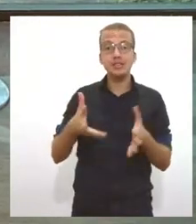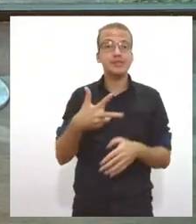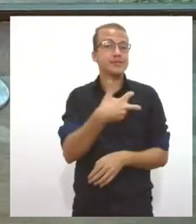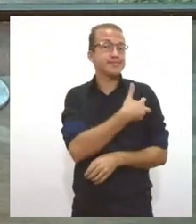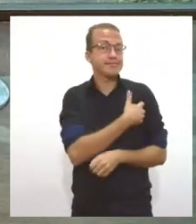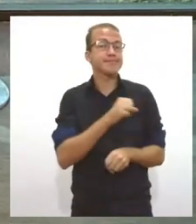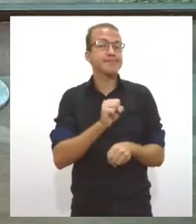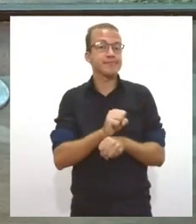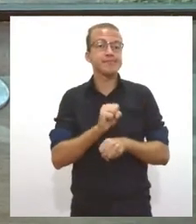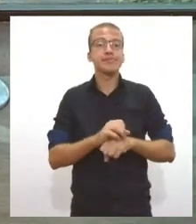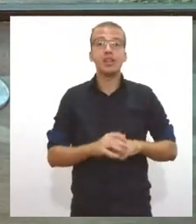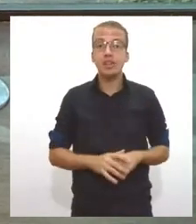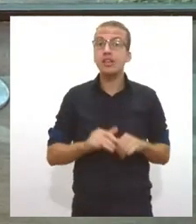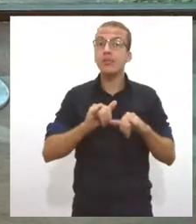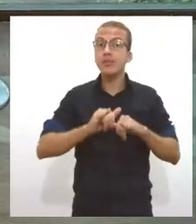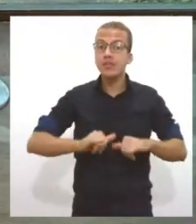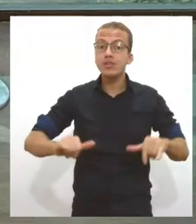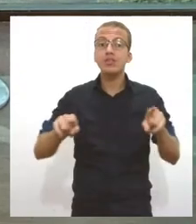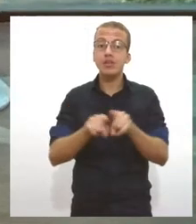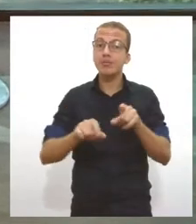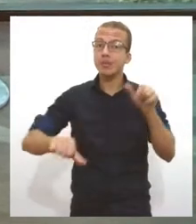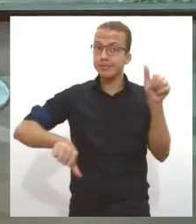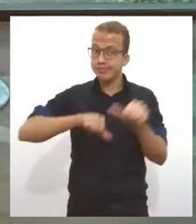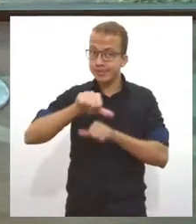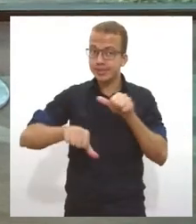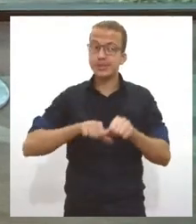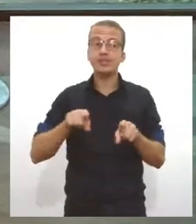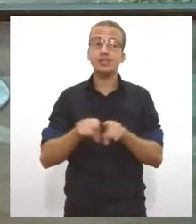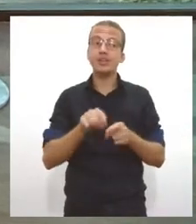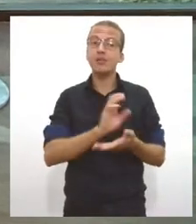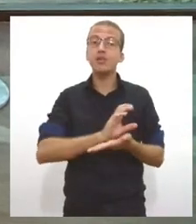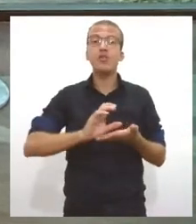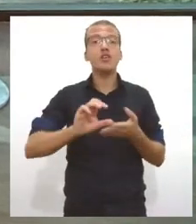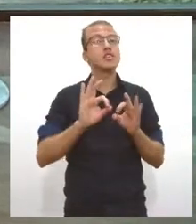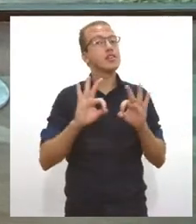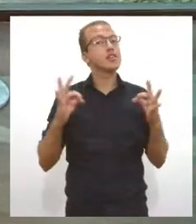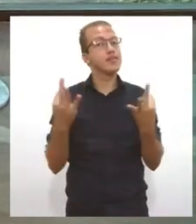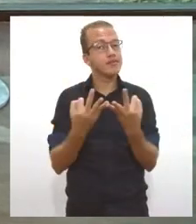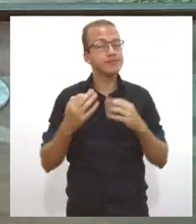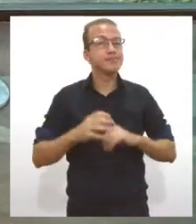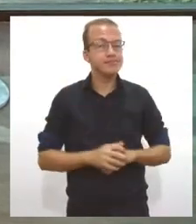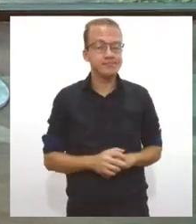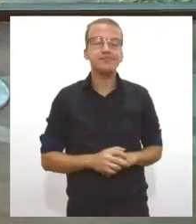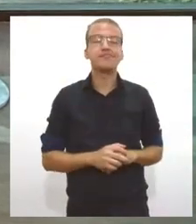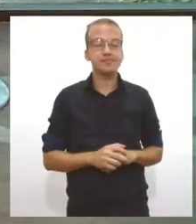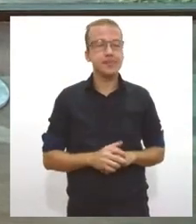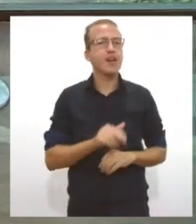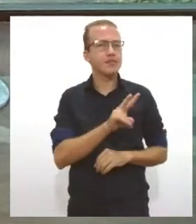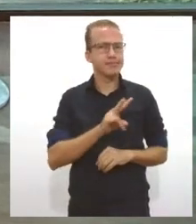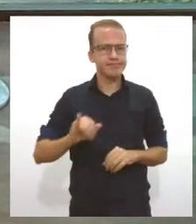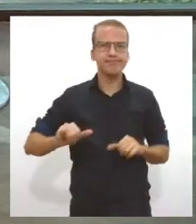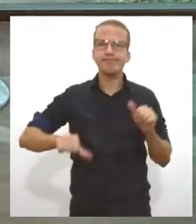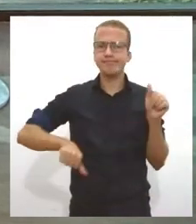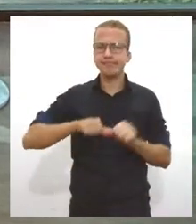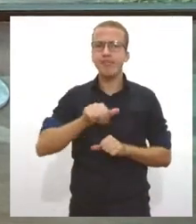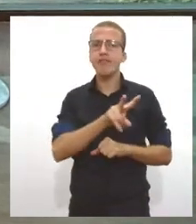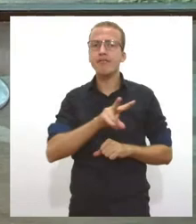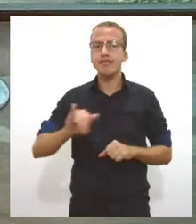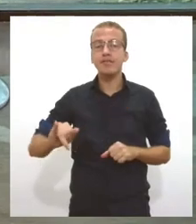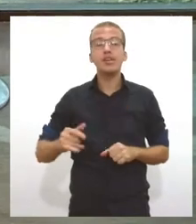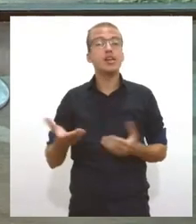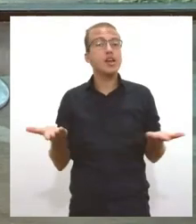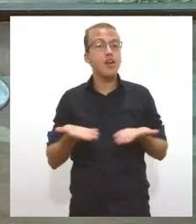vai ter mudança aí no Bolsa Família, vai ter algumas modificações e, pelo que a gente estava lendo aqui nessa reportagem,